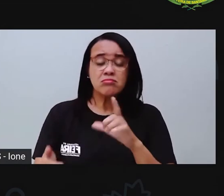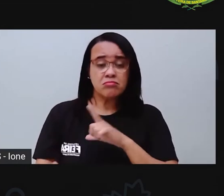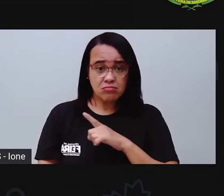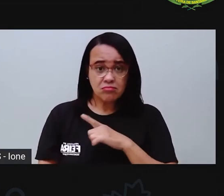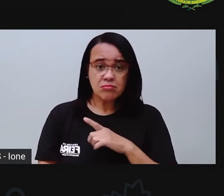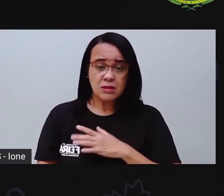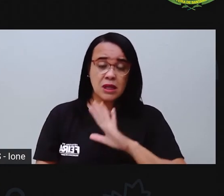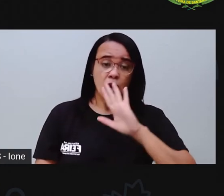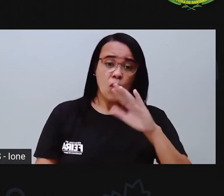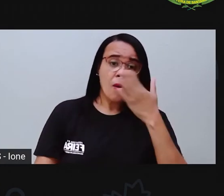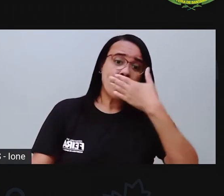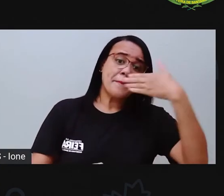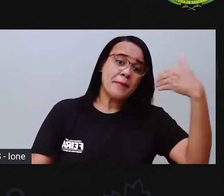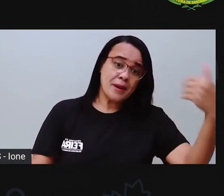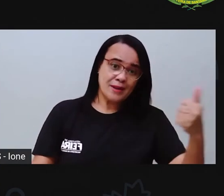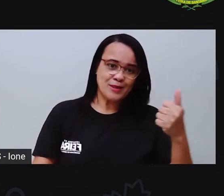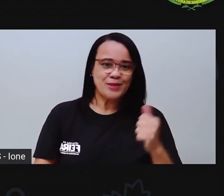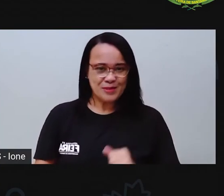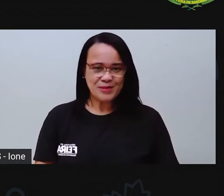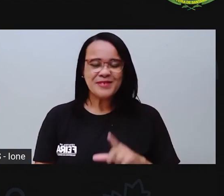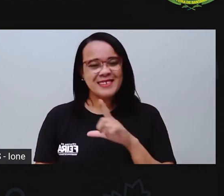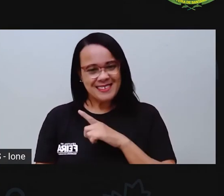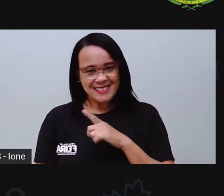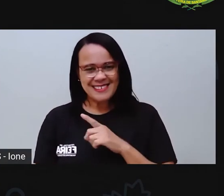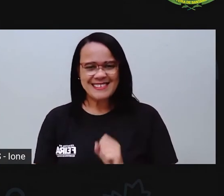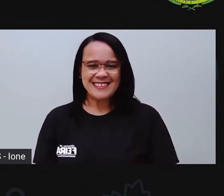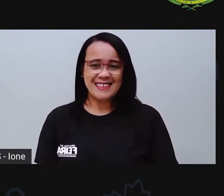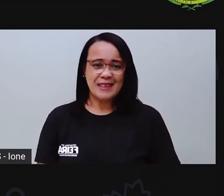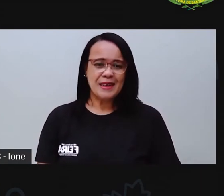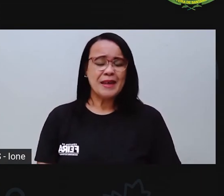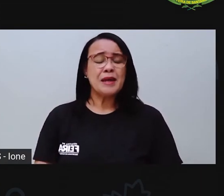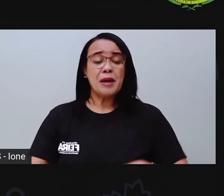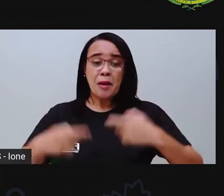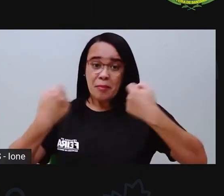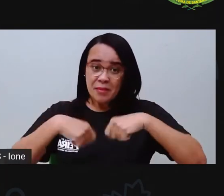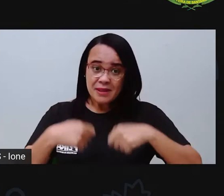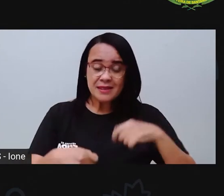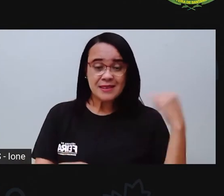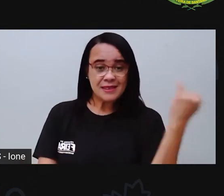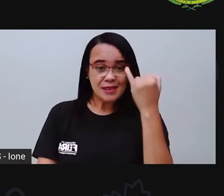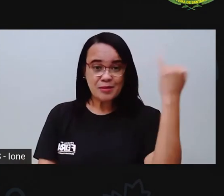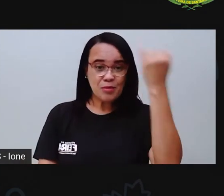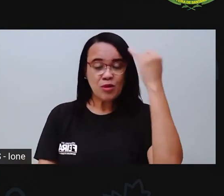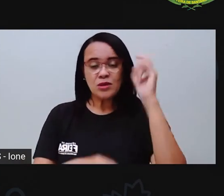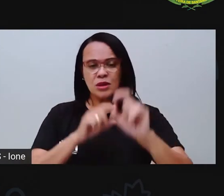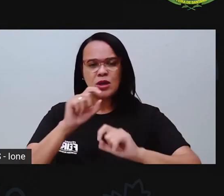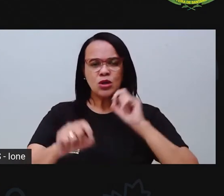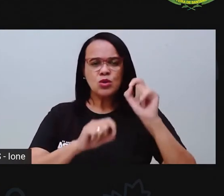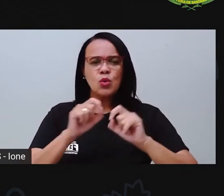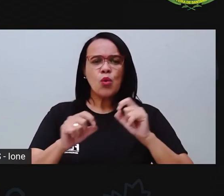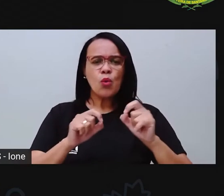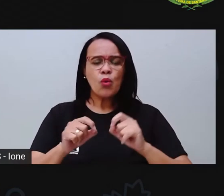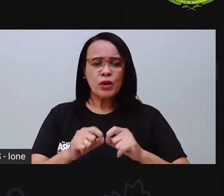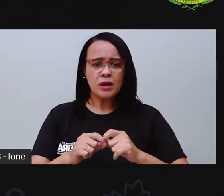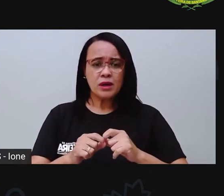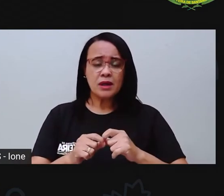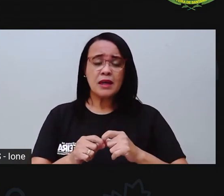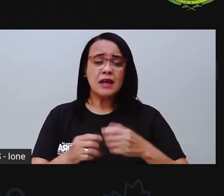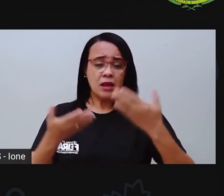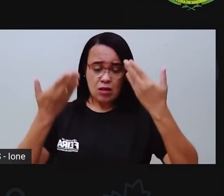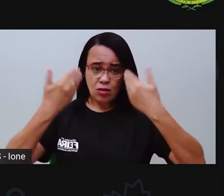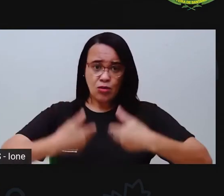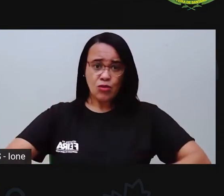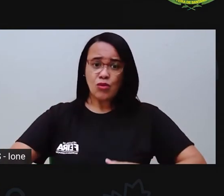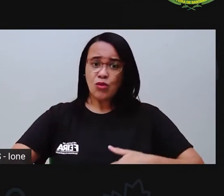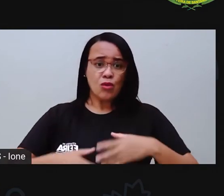muito quando a gente está brincando com os colegas, né? Mas a gente precisa aceitar a forma como nós somos, né? Aceitar o nosso jeitinho de